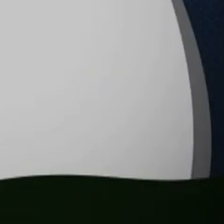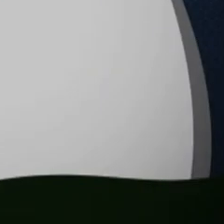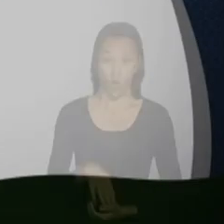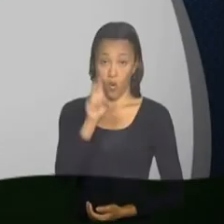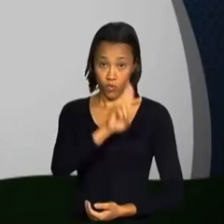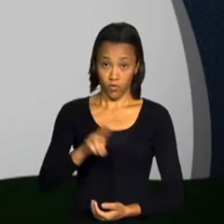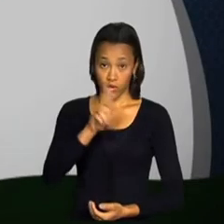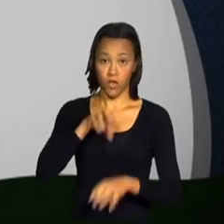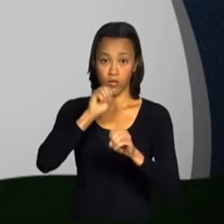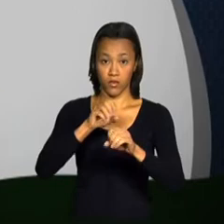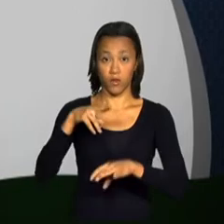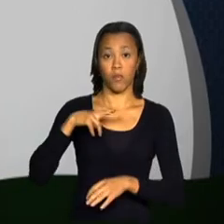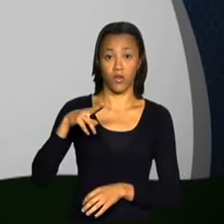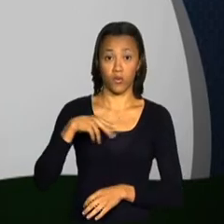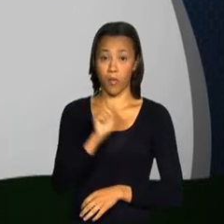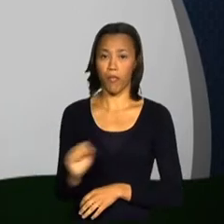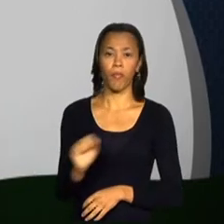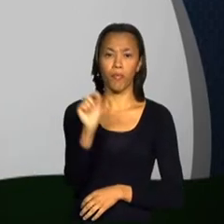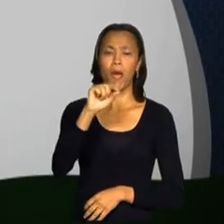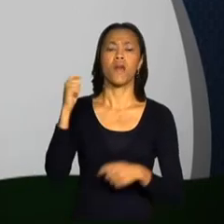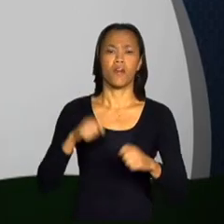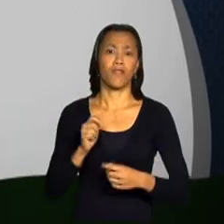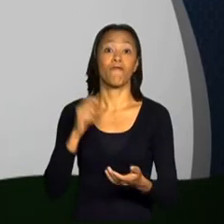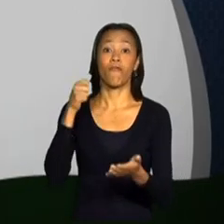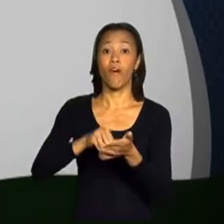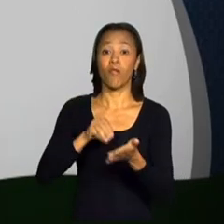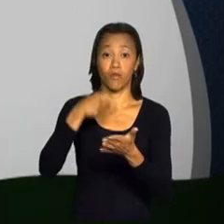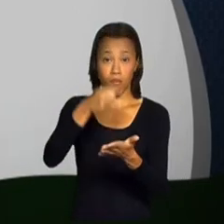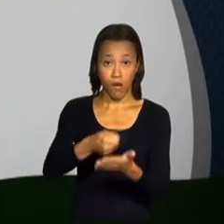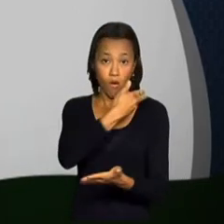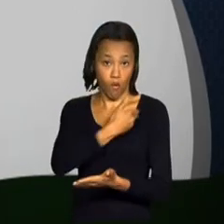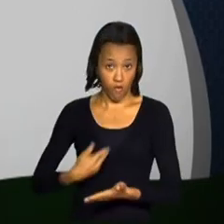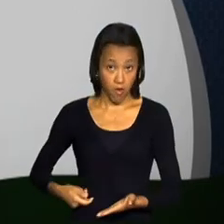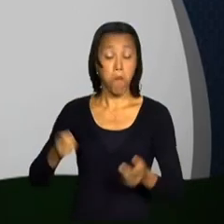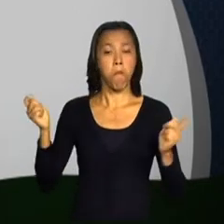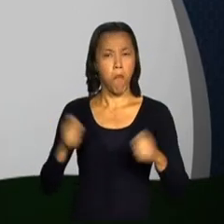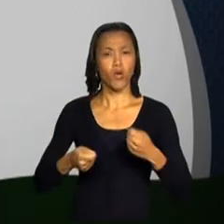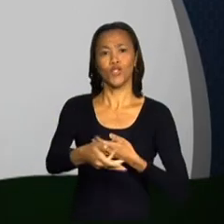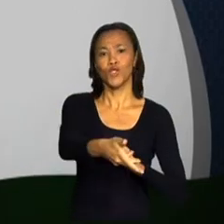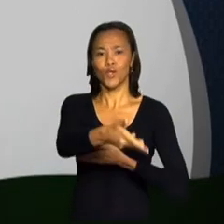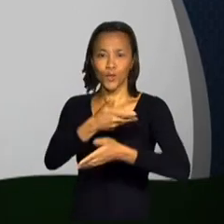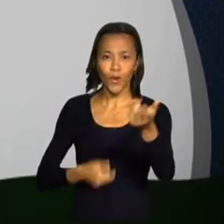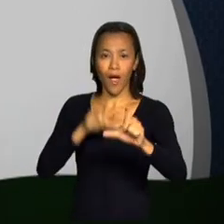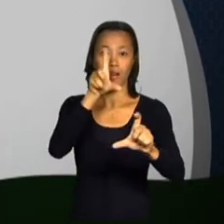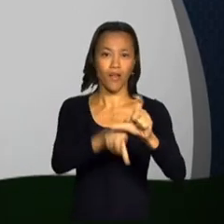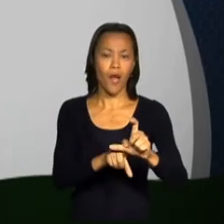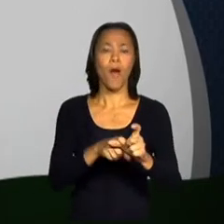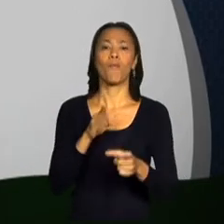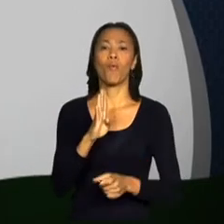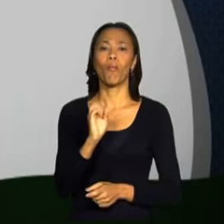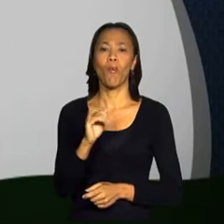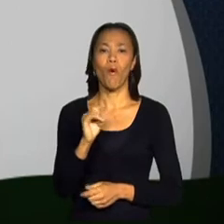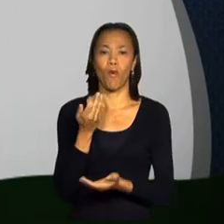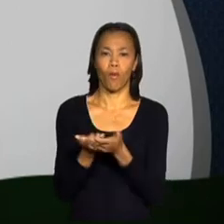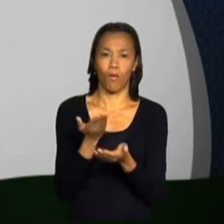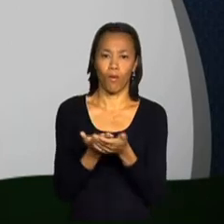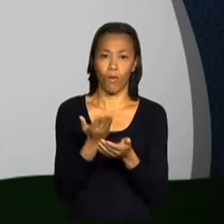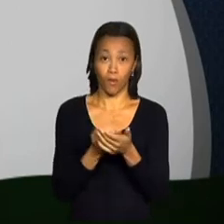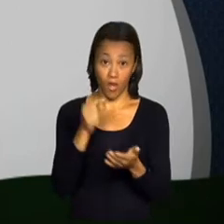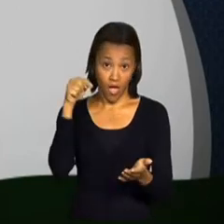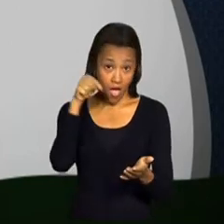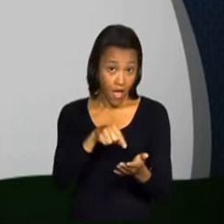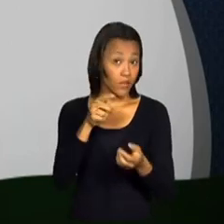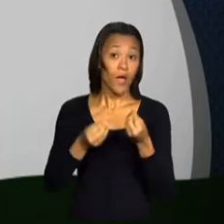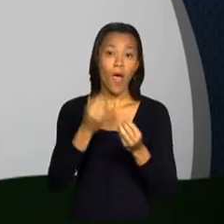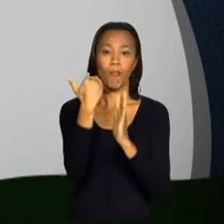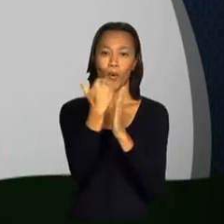Instituições de ensino superior particulares que devem tributos ao governo podem agora trocar suas dívidas por bolsas de estudos. A medida faz